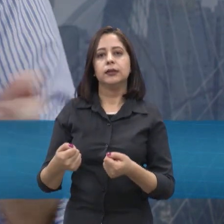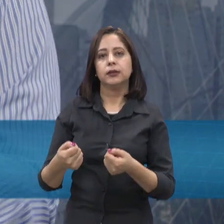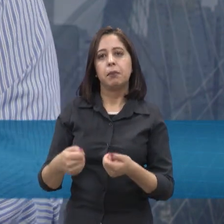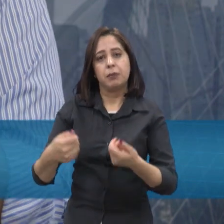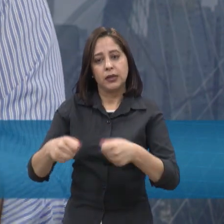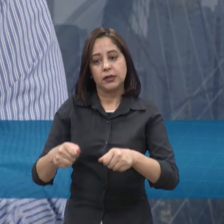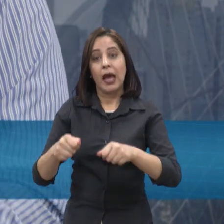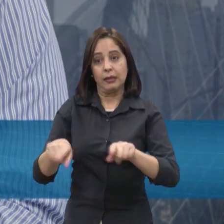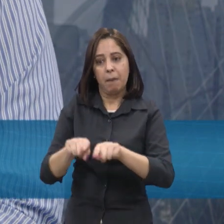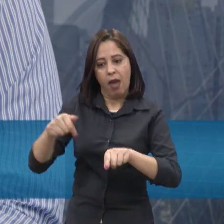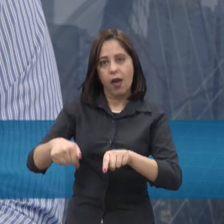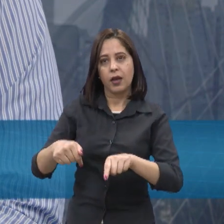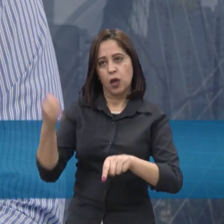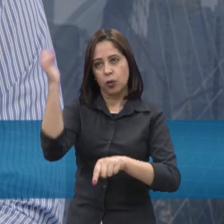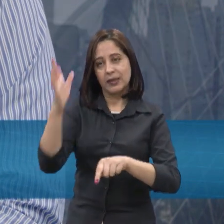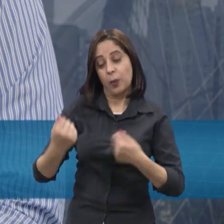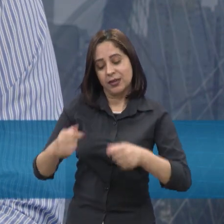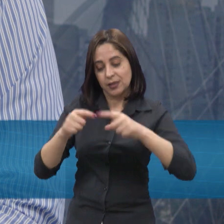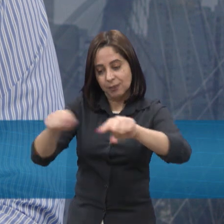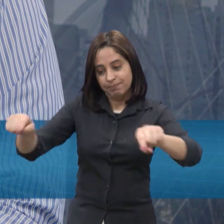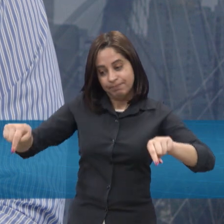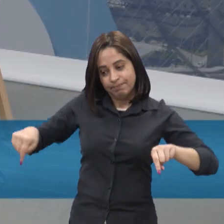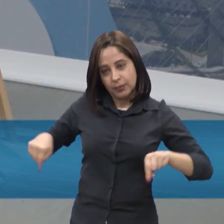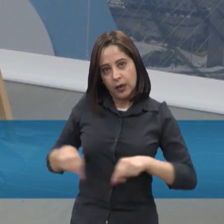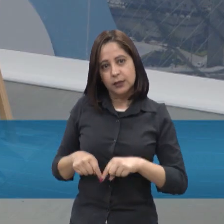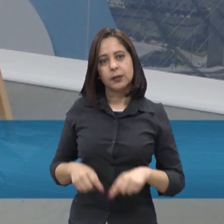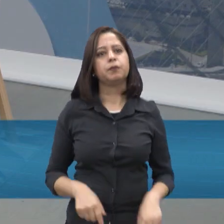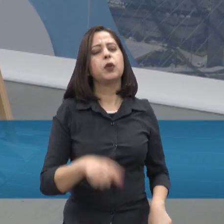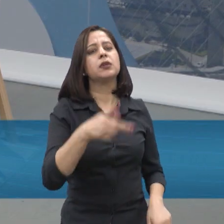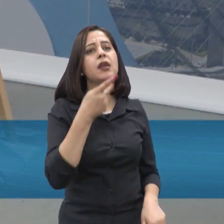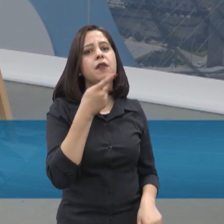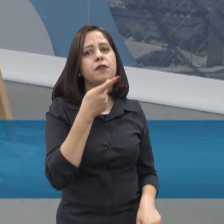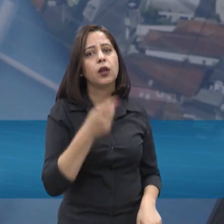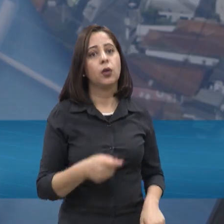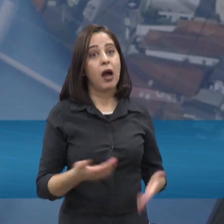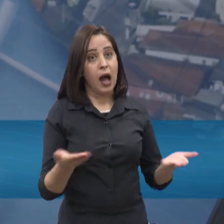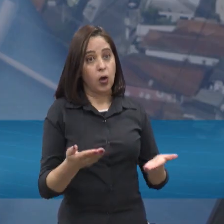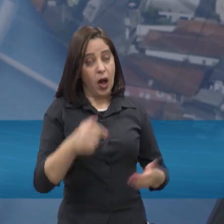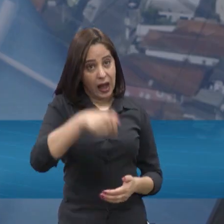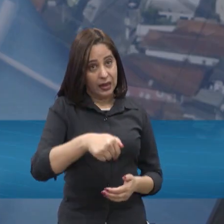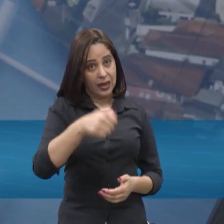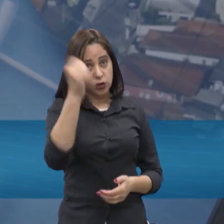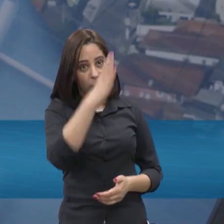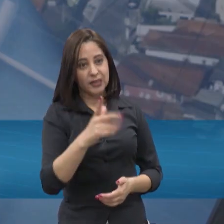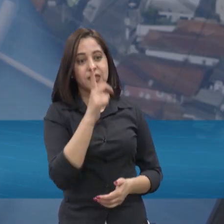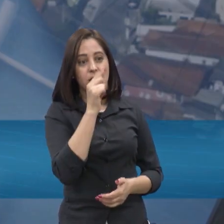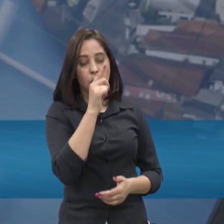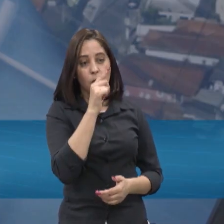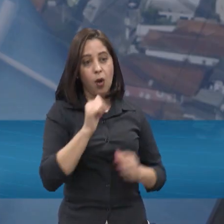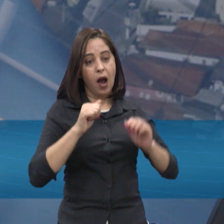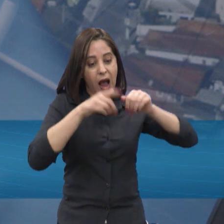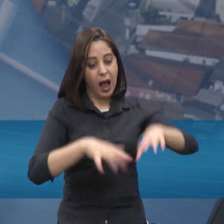territorial e outras coisas. Aí você falou das hidrelétricas, a gente tem atualmente mais de 200 espalhadas pelo Brasil, né,